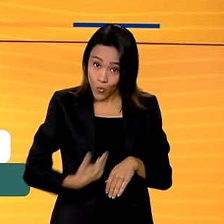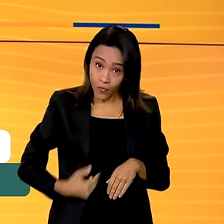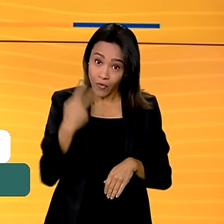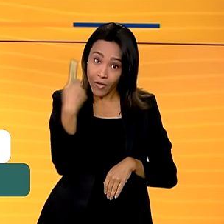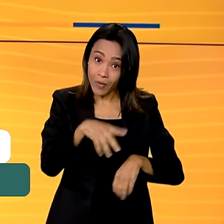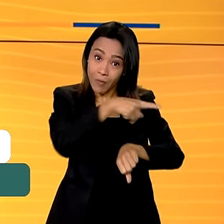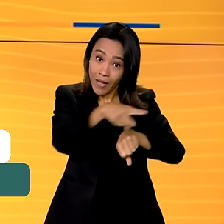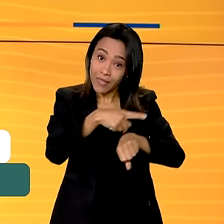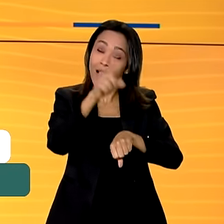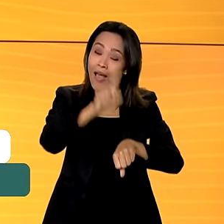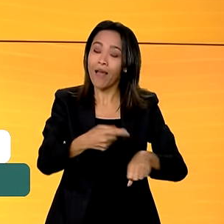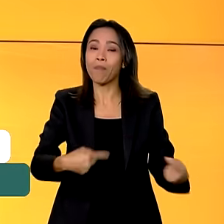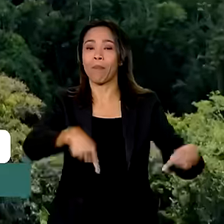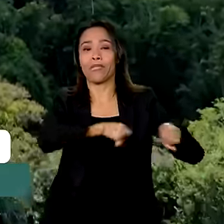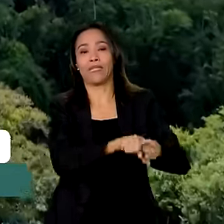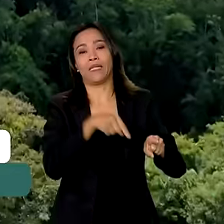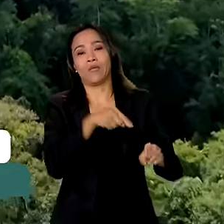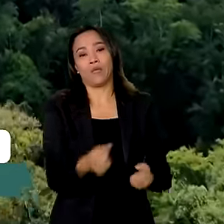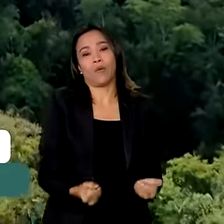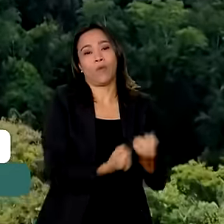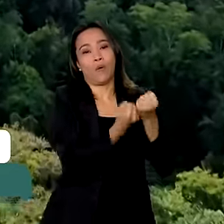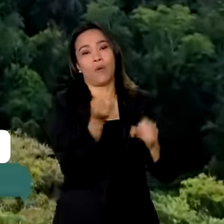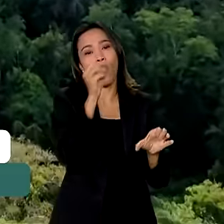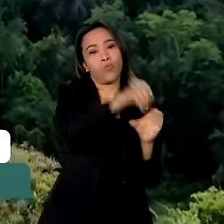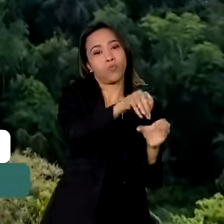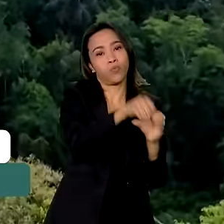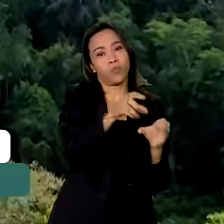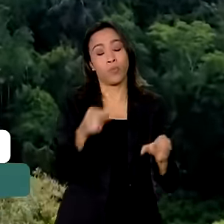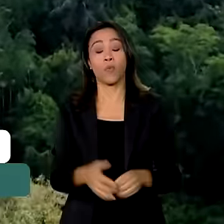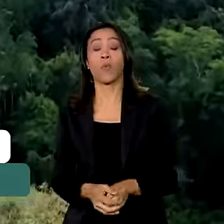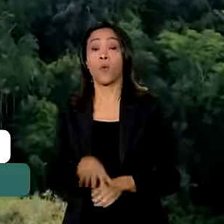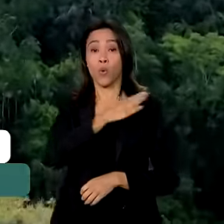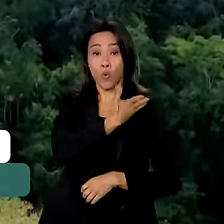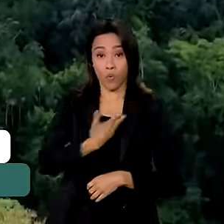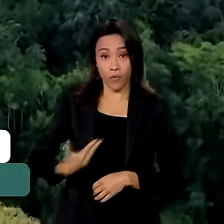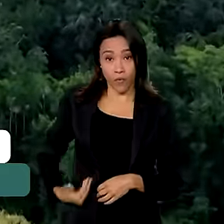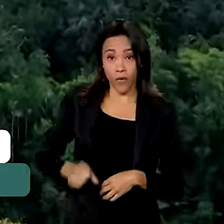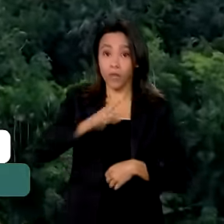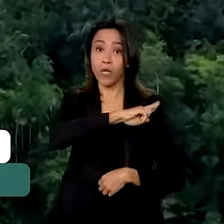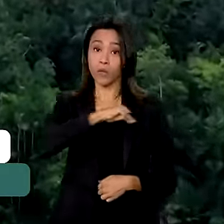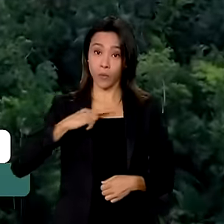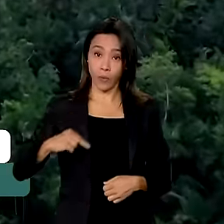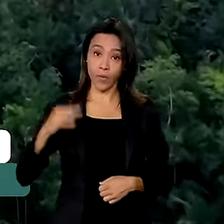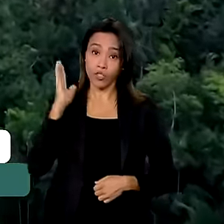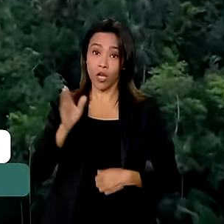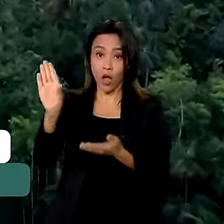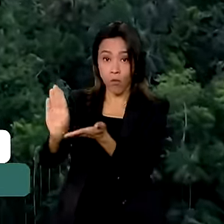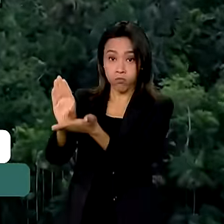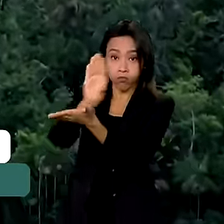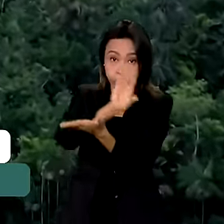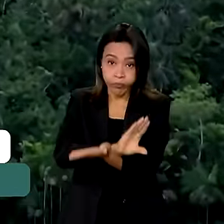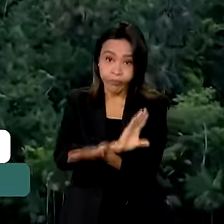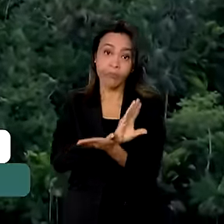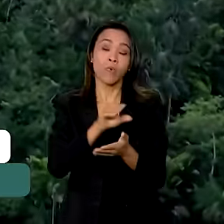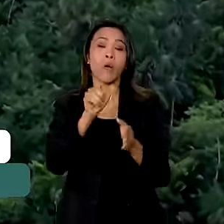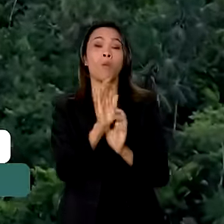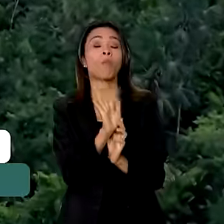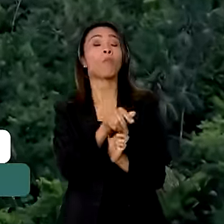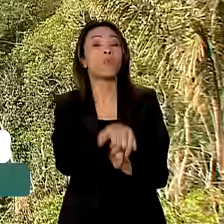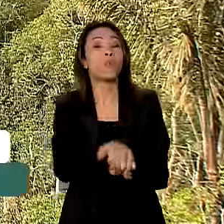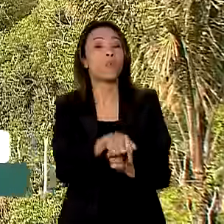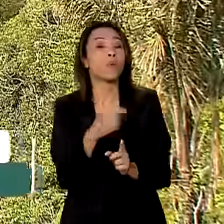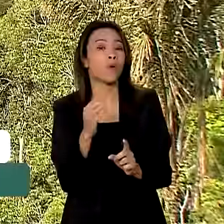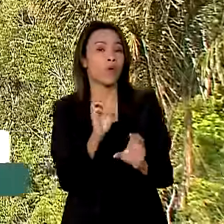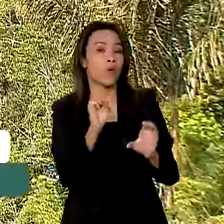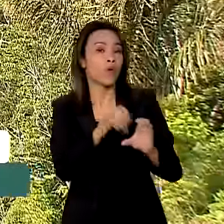maior parceiro do fundo. O governo da Noruega repassou ao Banco Nacional de Desenvolvimento Econômico e